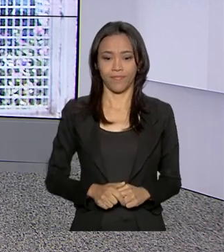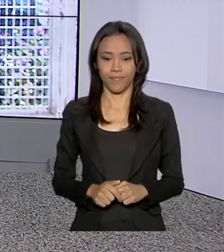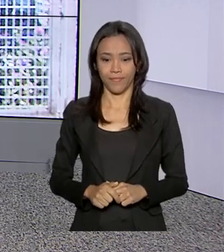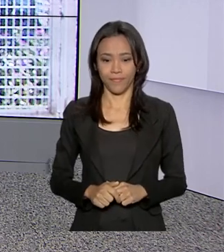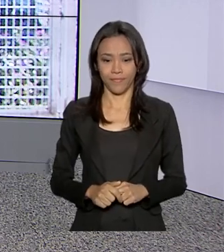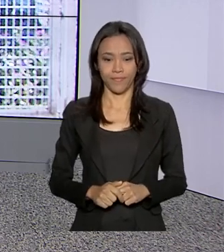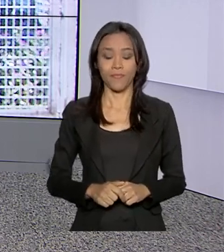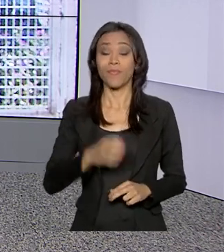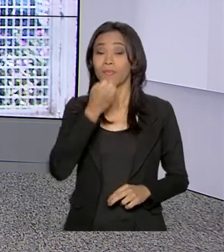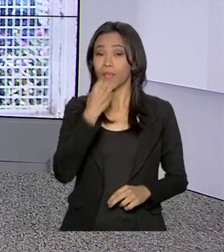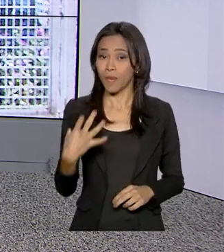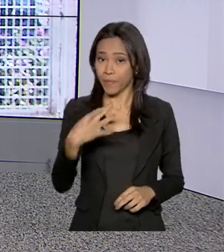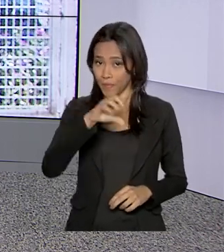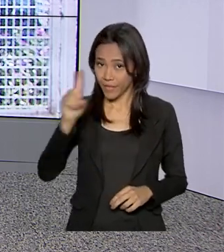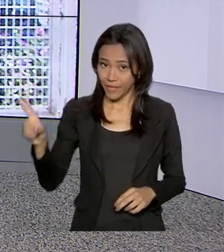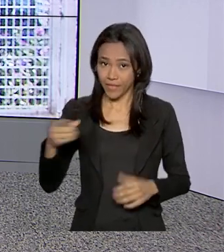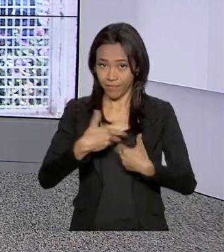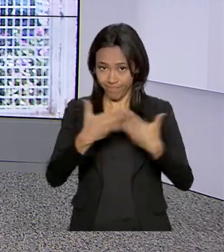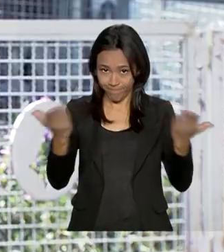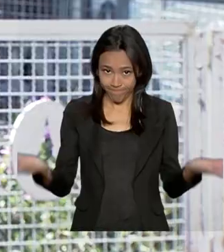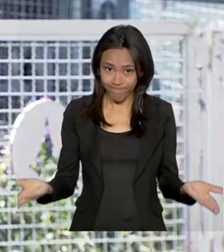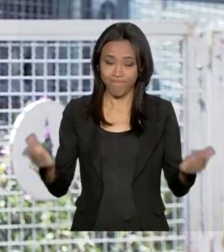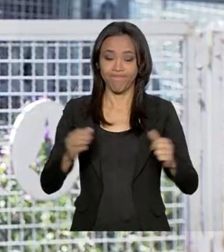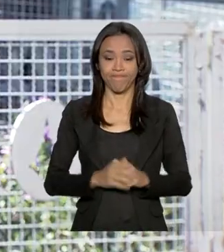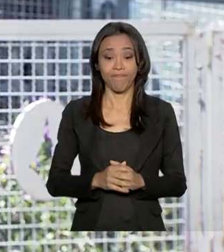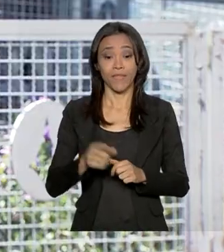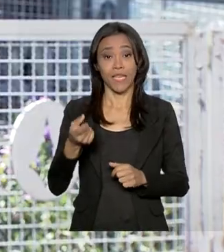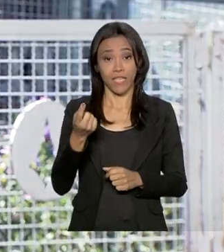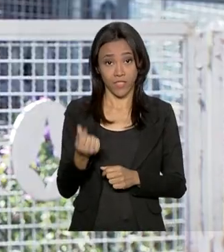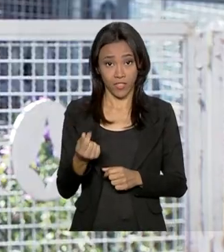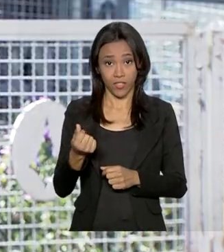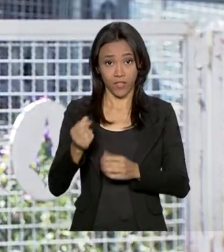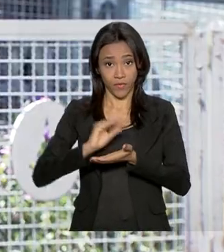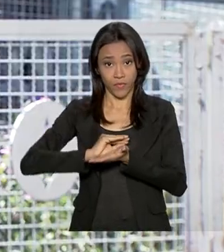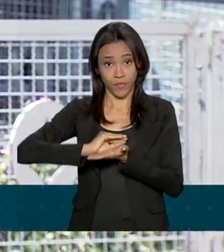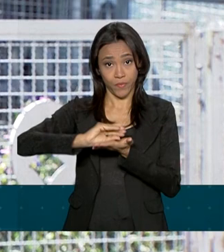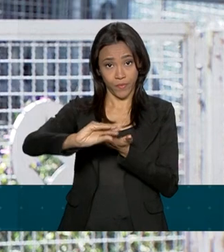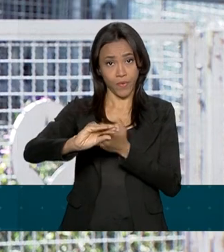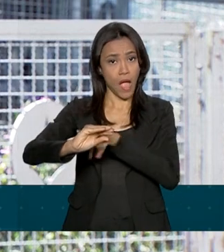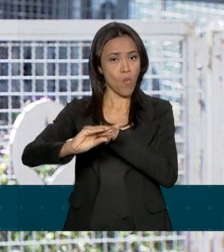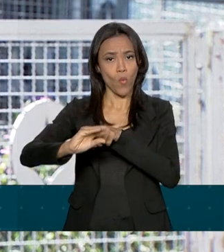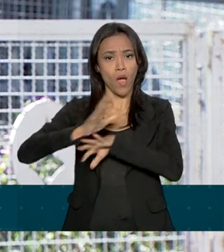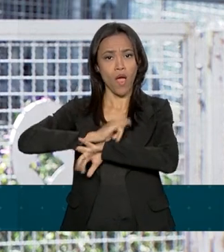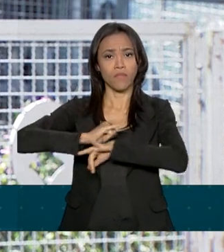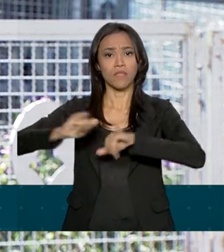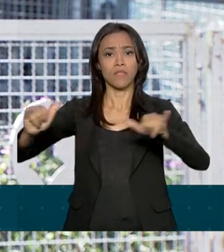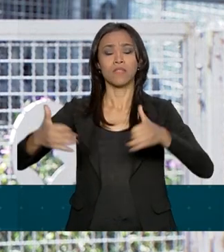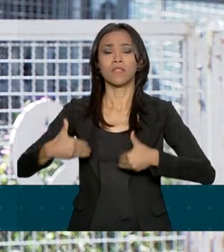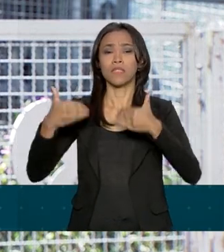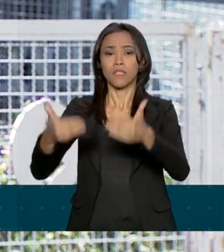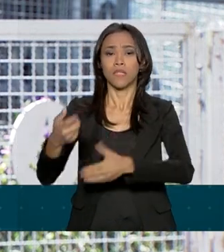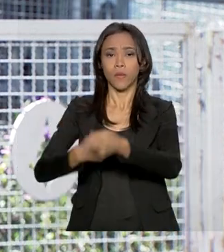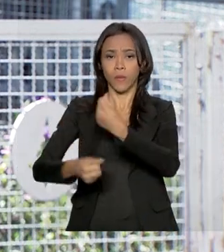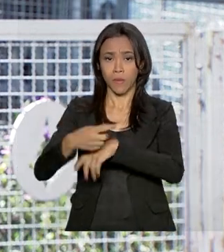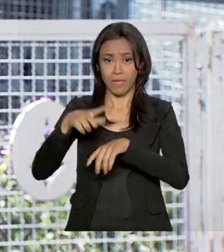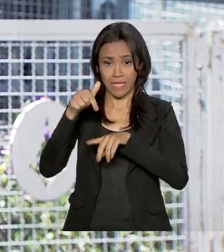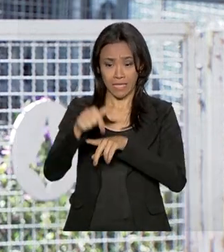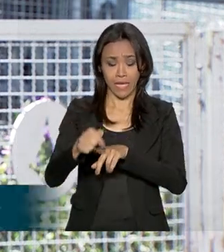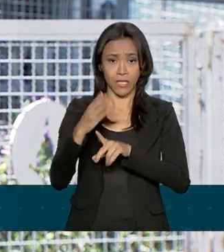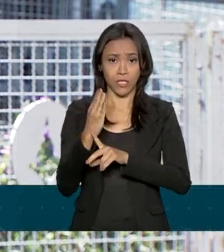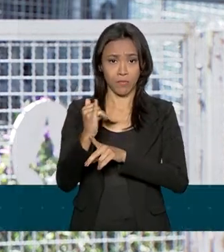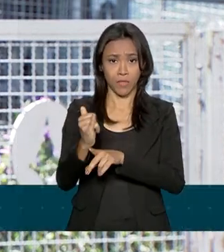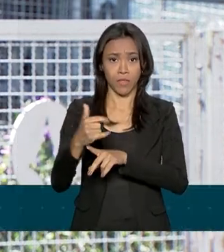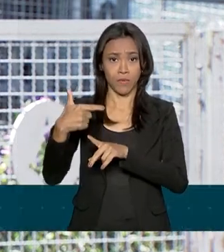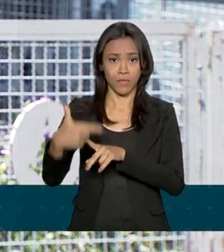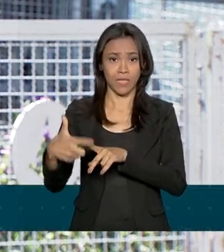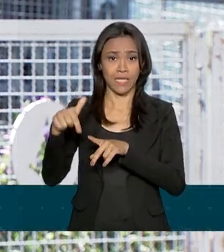Oi, Renata. Bom dia para você, bom dia a todos. Olha, essa liberação foi anunciada pelo Ministério da Economia. São 7 bilhões 270